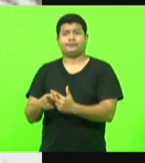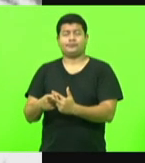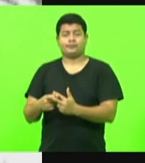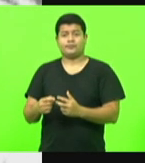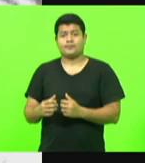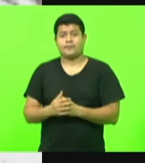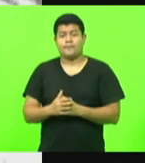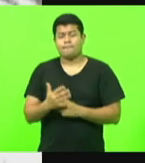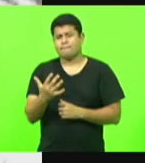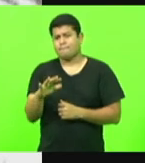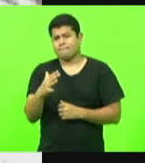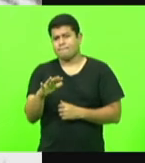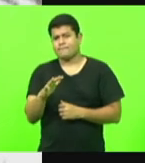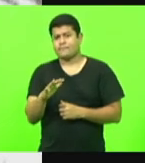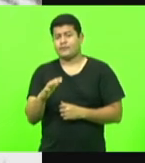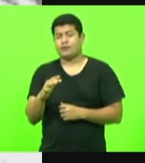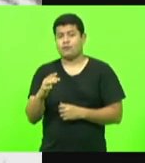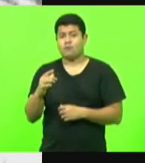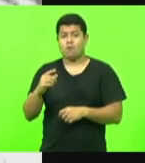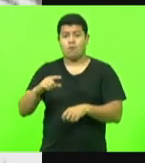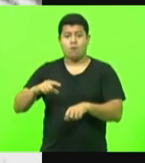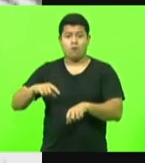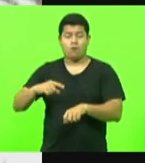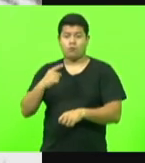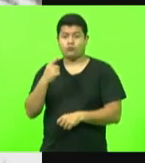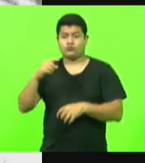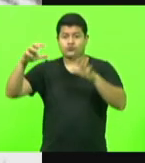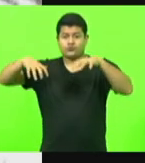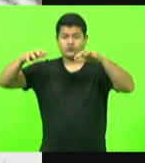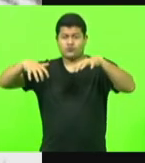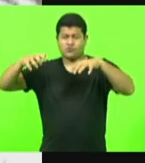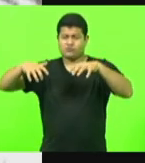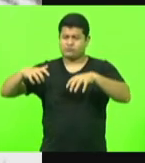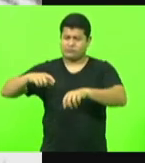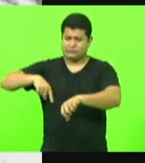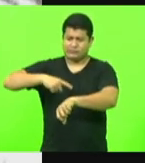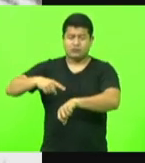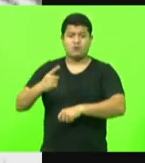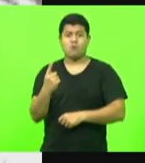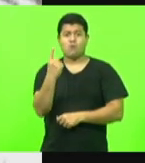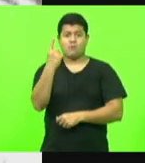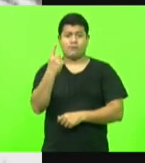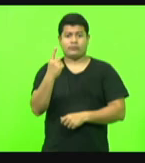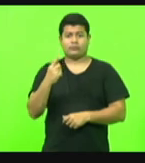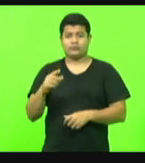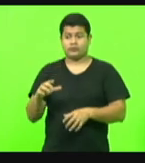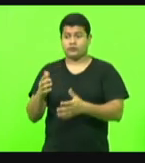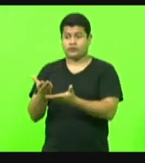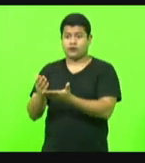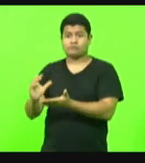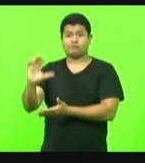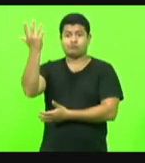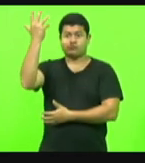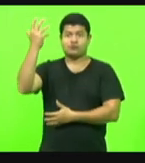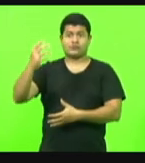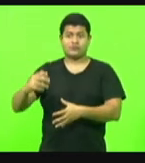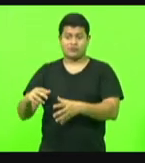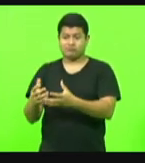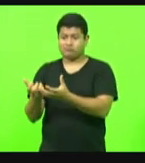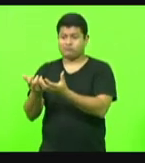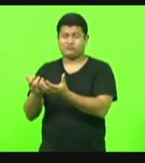mais ou menos, uma hora de chuva tiveram um estrago significativo e que